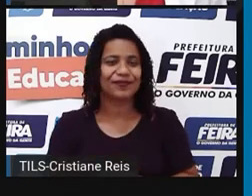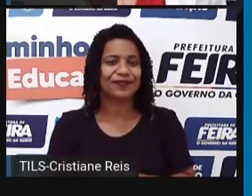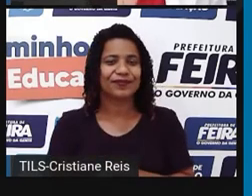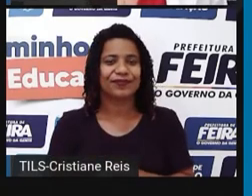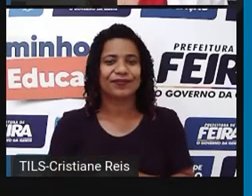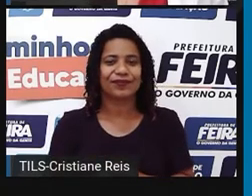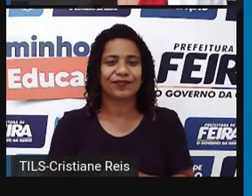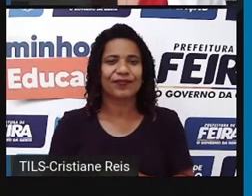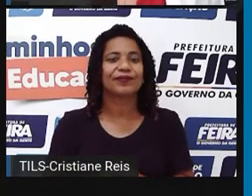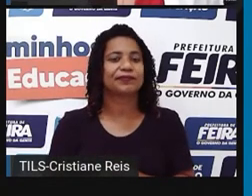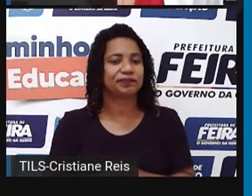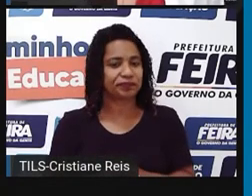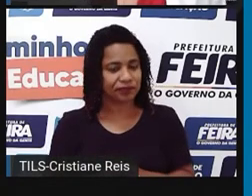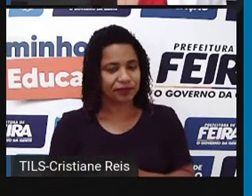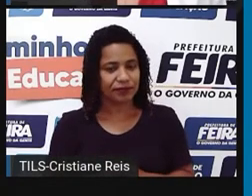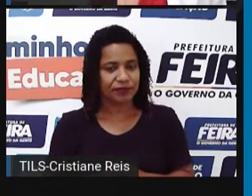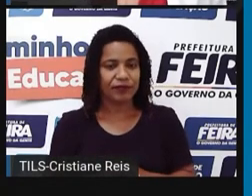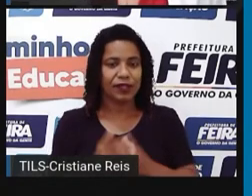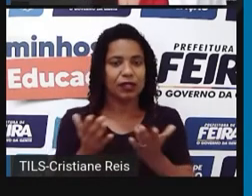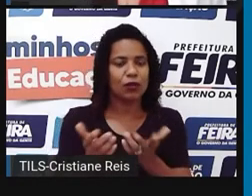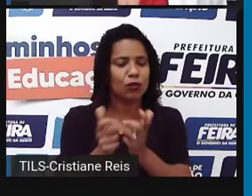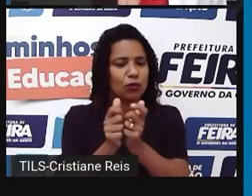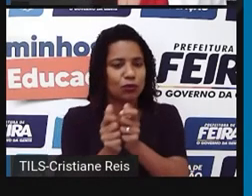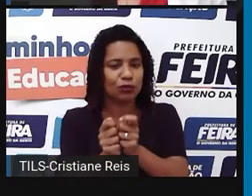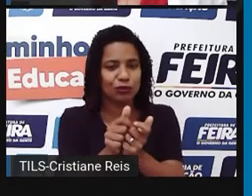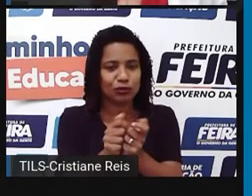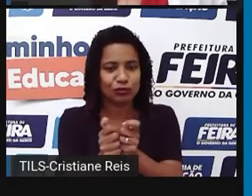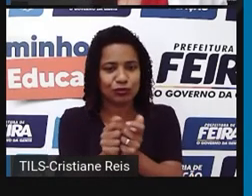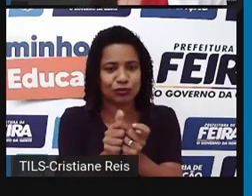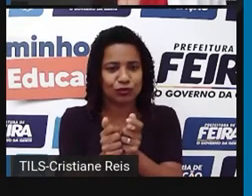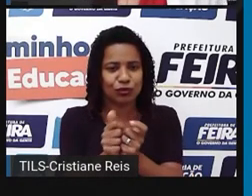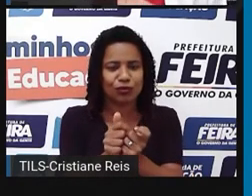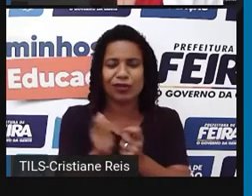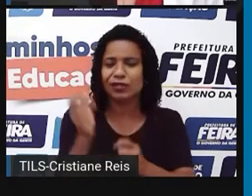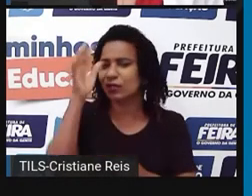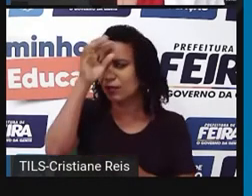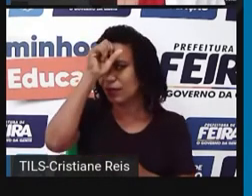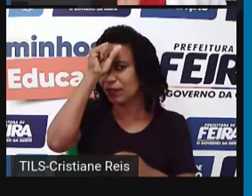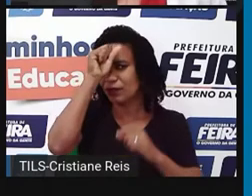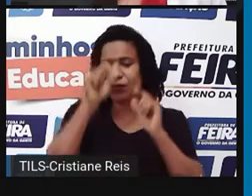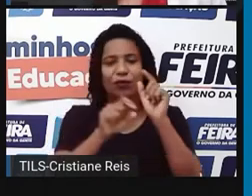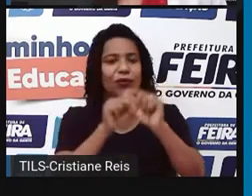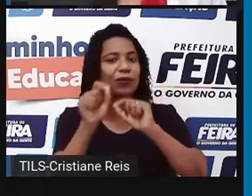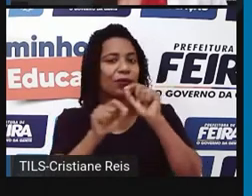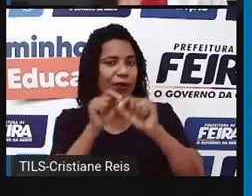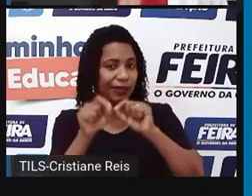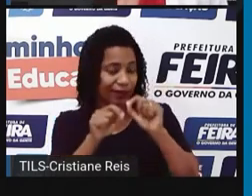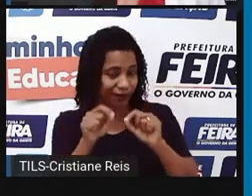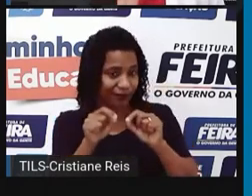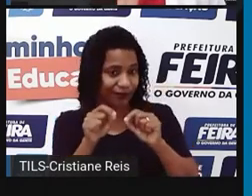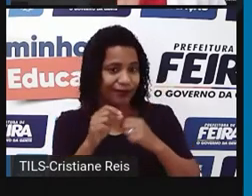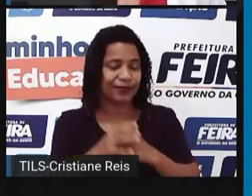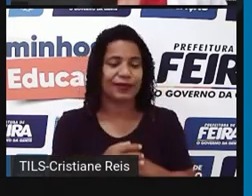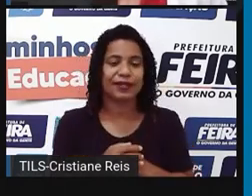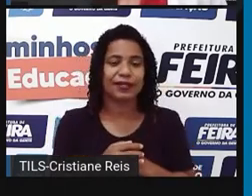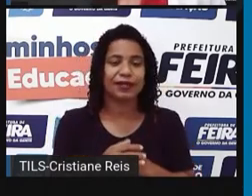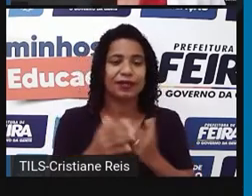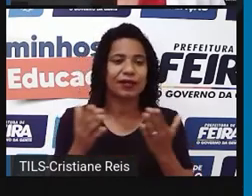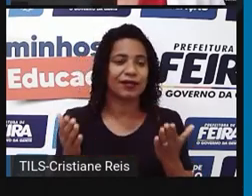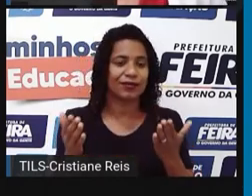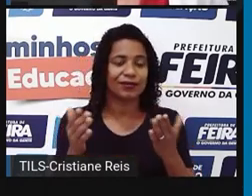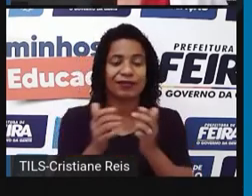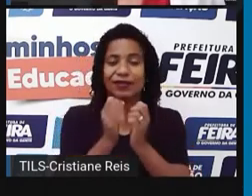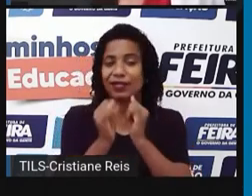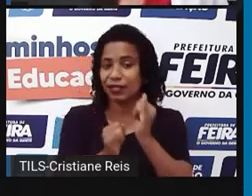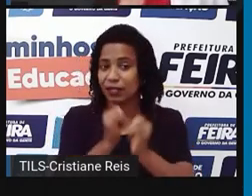Com o jogo, né, Interland, o é que a gente aprende, né, para nos proteger na internet? Quando a gente estiver na internet, a gente deve